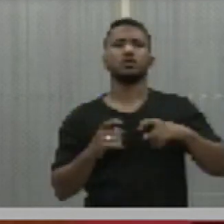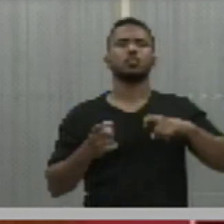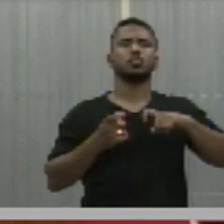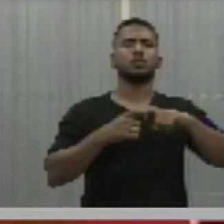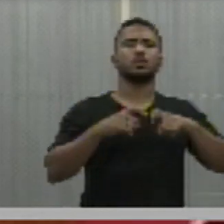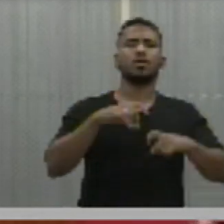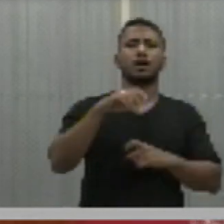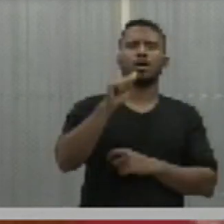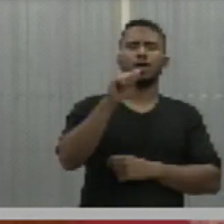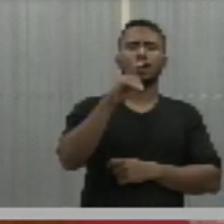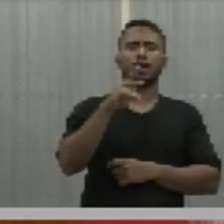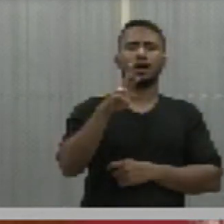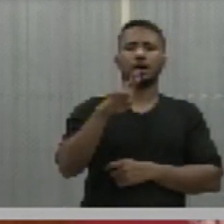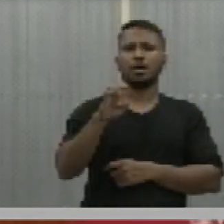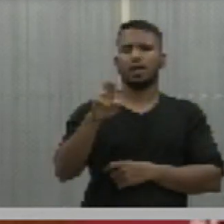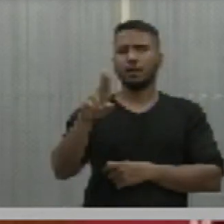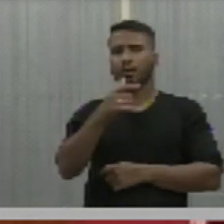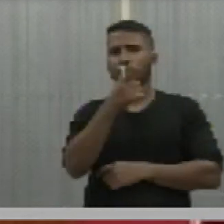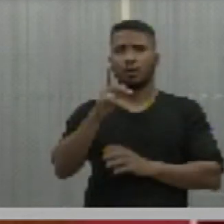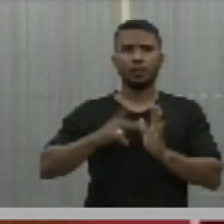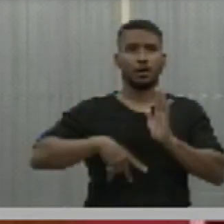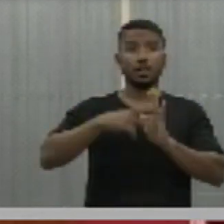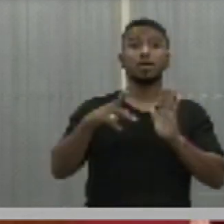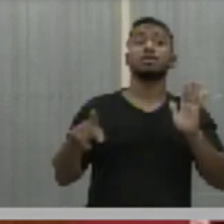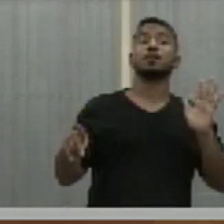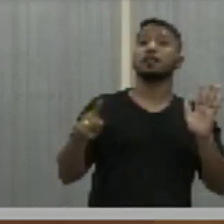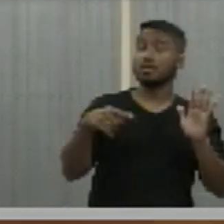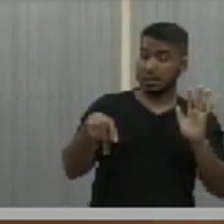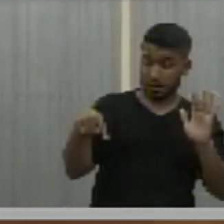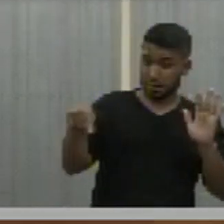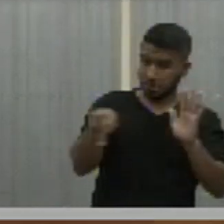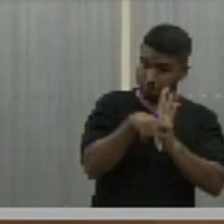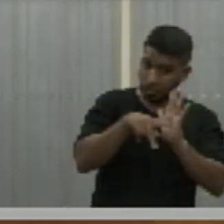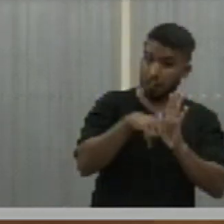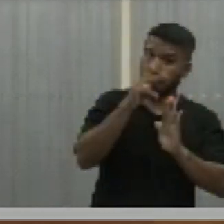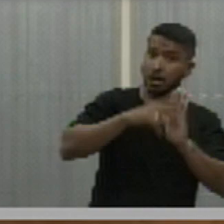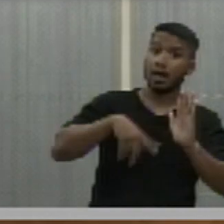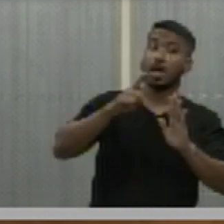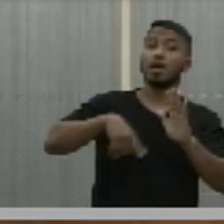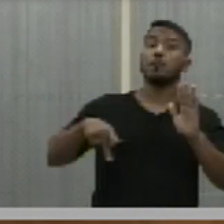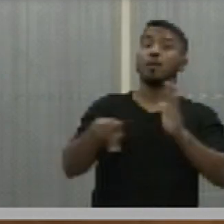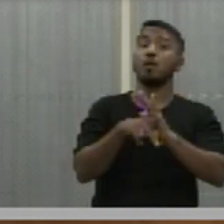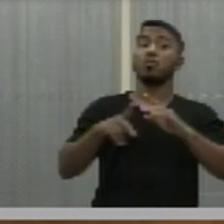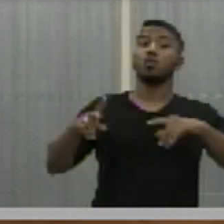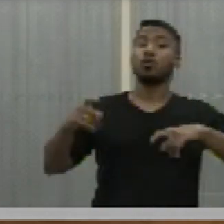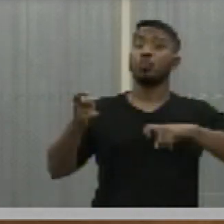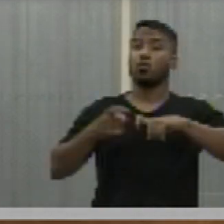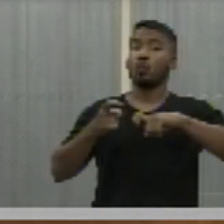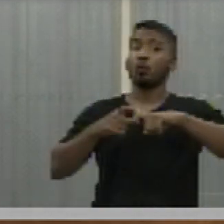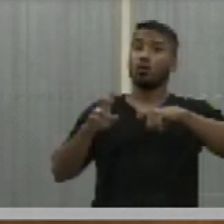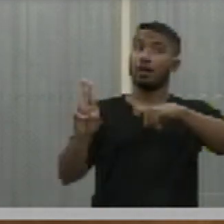e da Outras Providências. O projeto é de autoria do deputado Doutor Hélio do MDB.